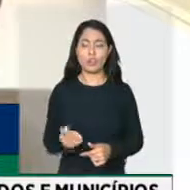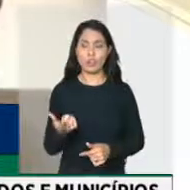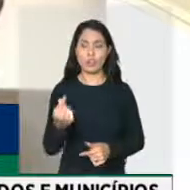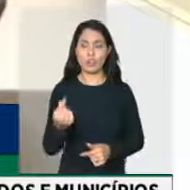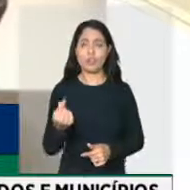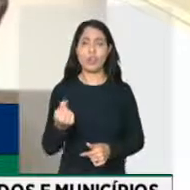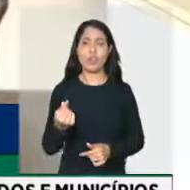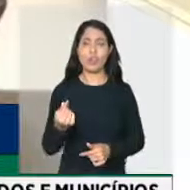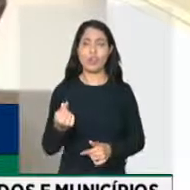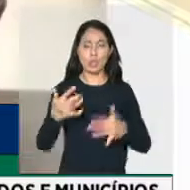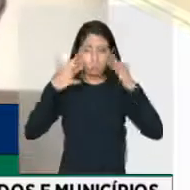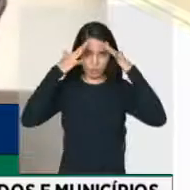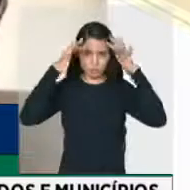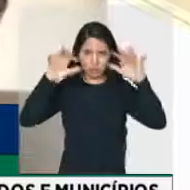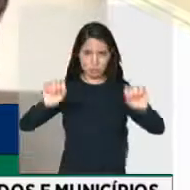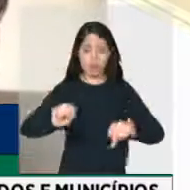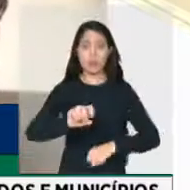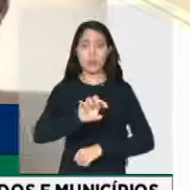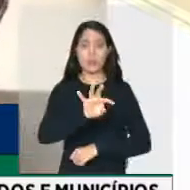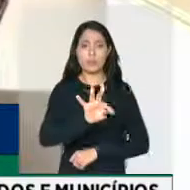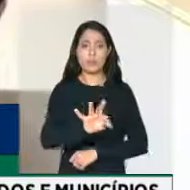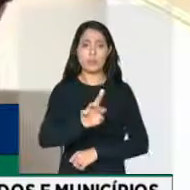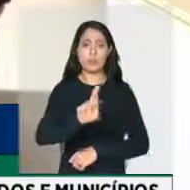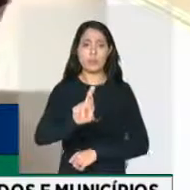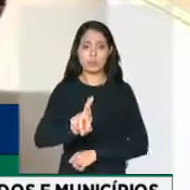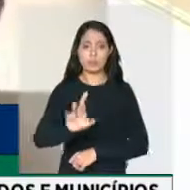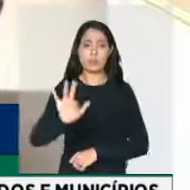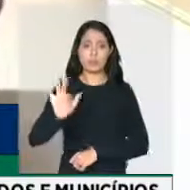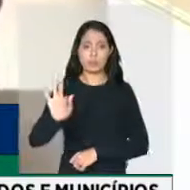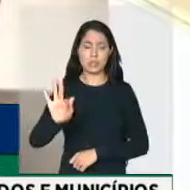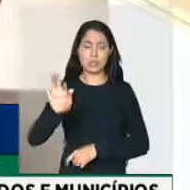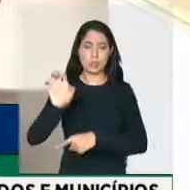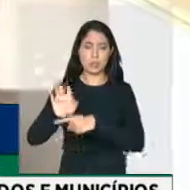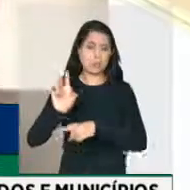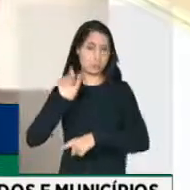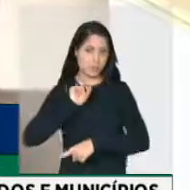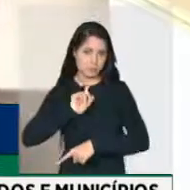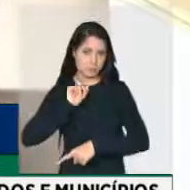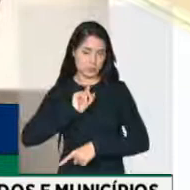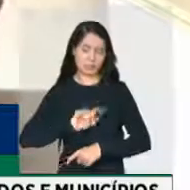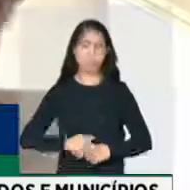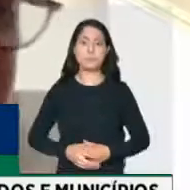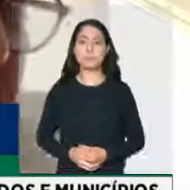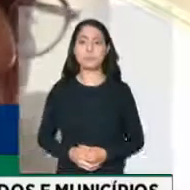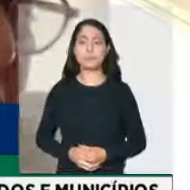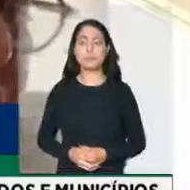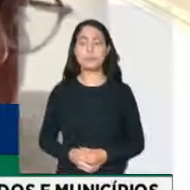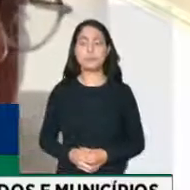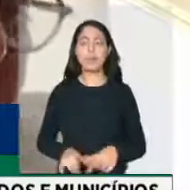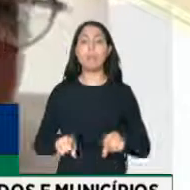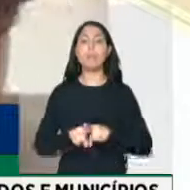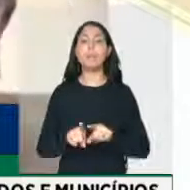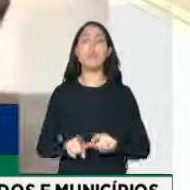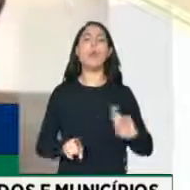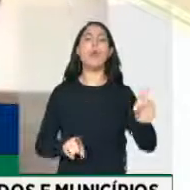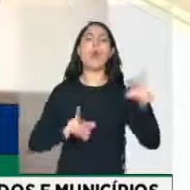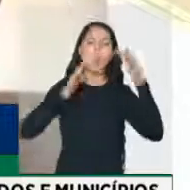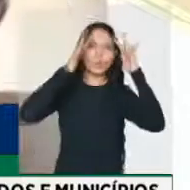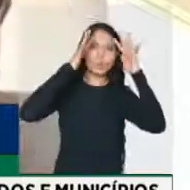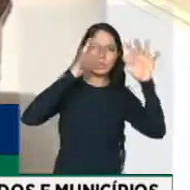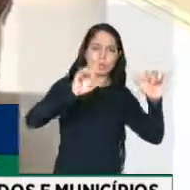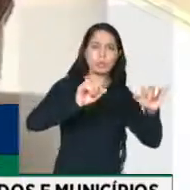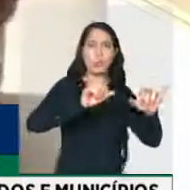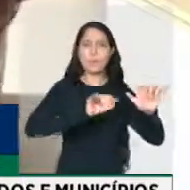construção do Tribunal Regional Federal de Minas Gerais. Como também existe uma demanda de outros tribunais, o da